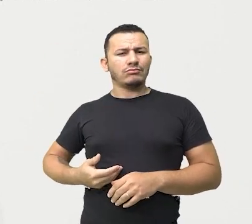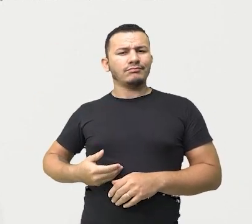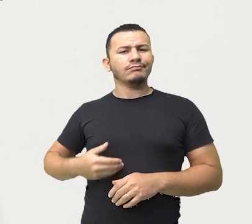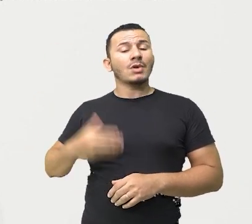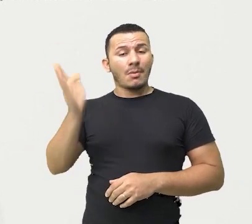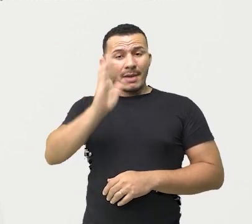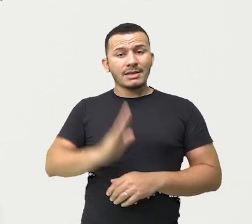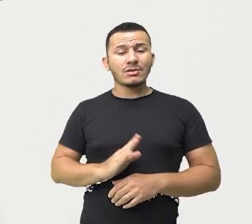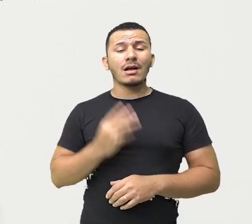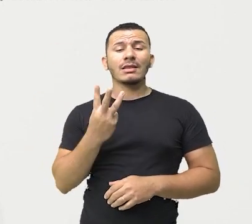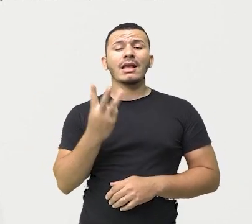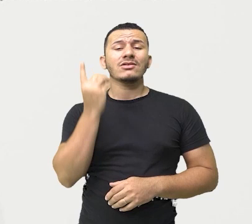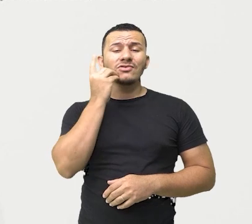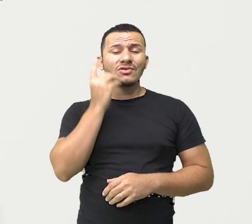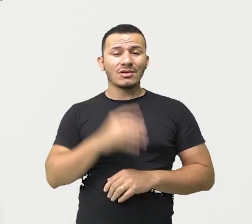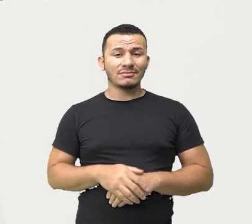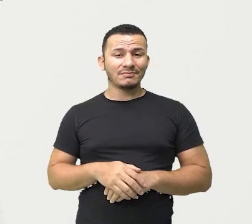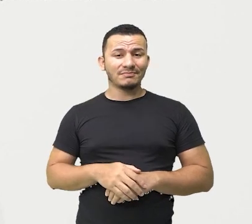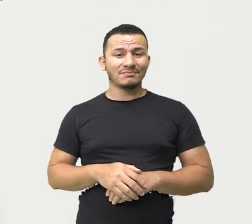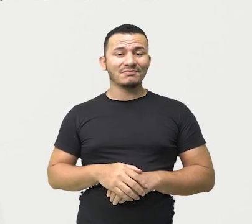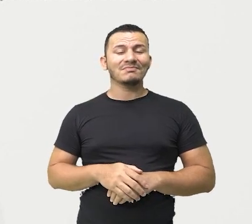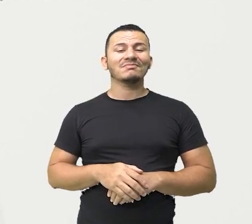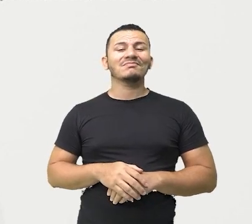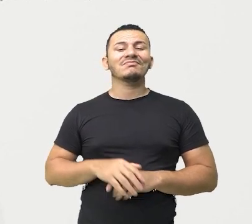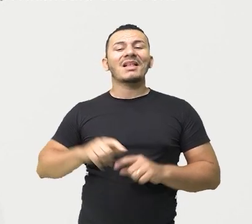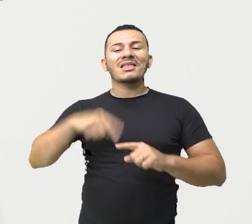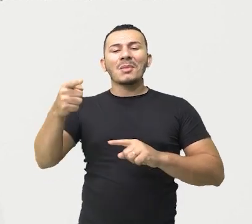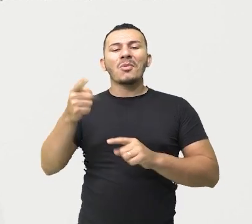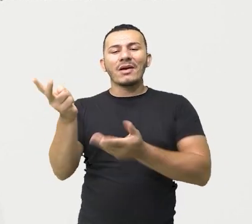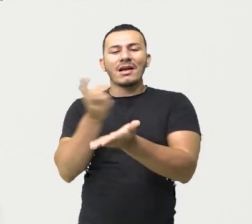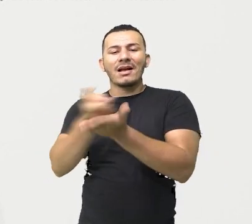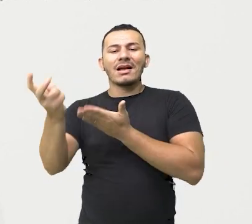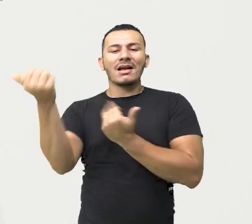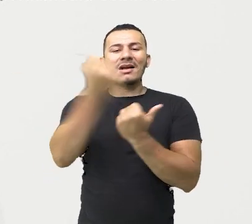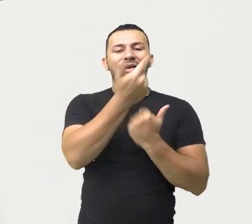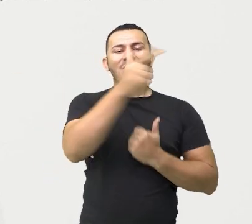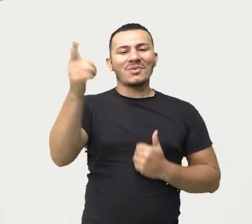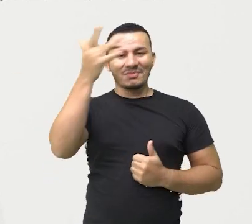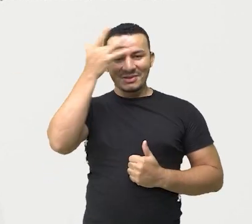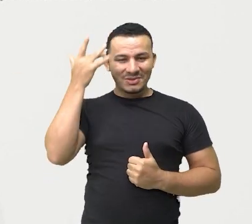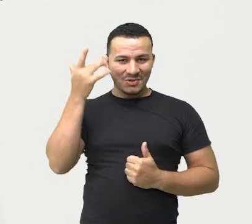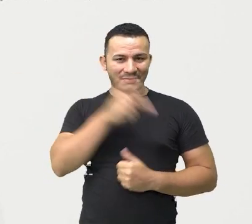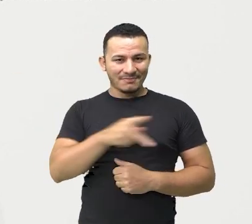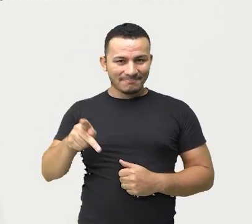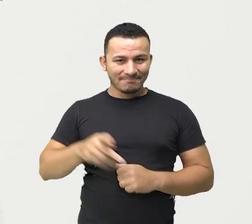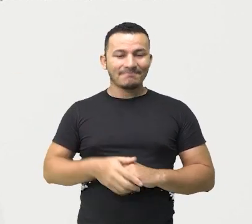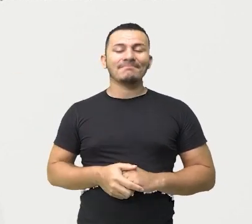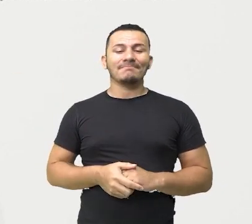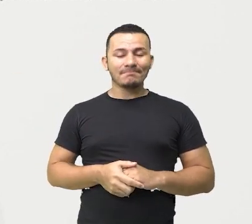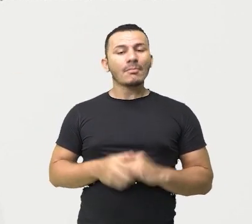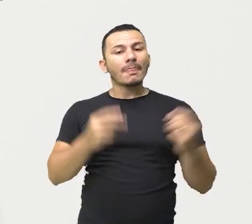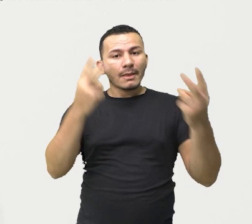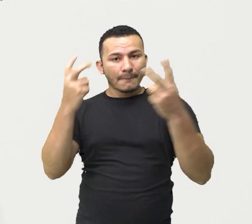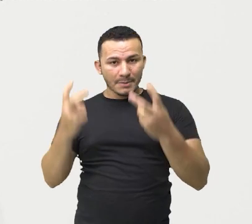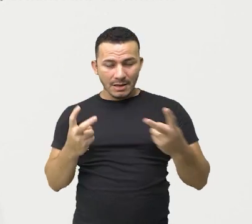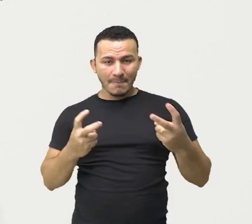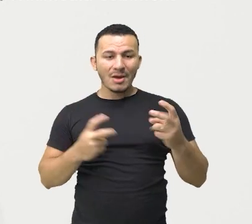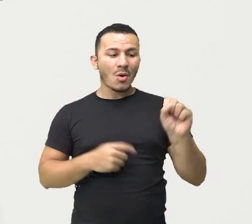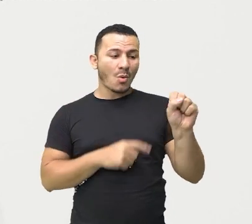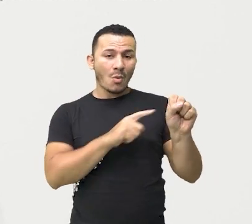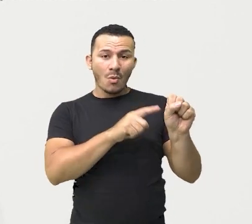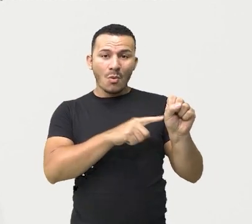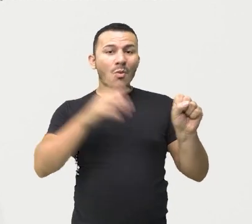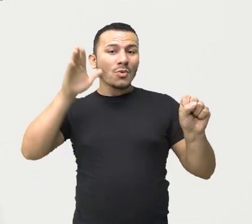três dias. E depois foi substituído. Certo? Então, observem que o nosso texto, essas oito